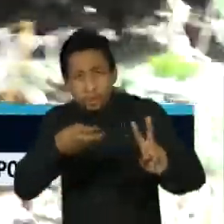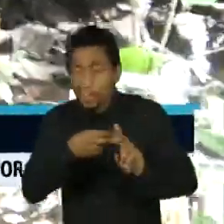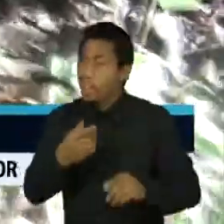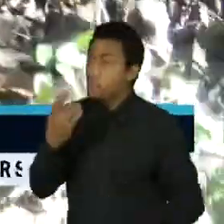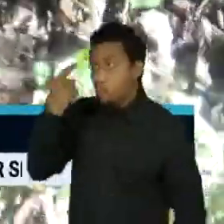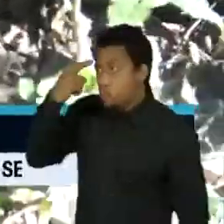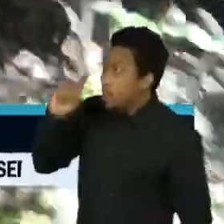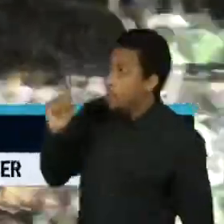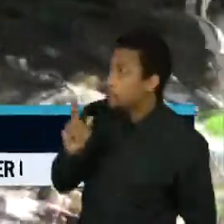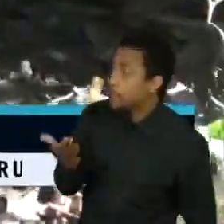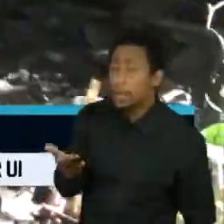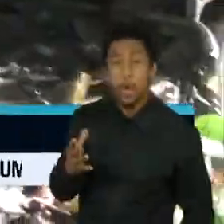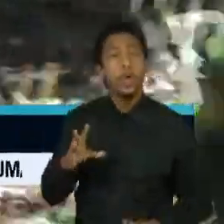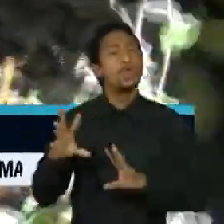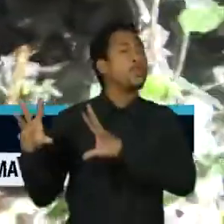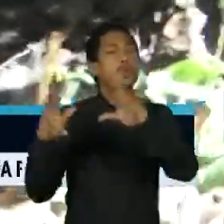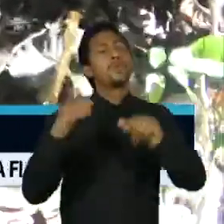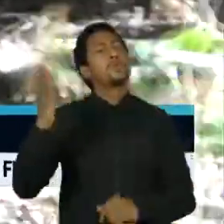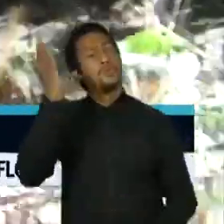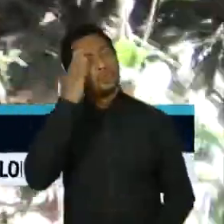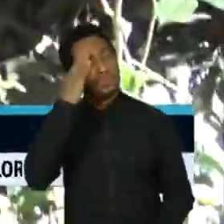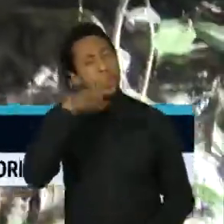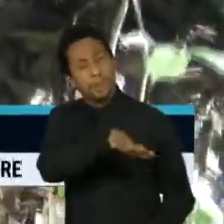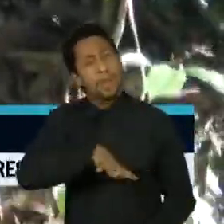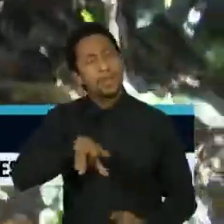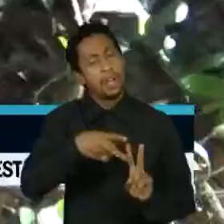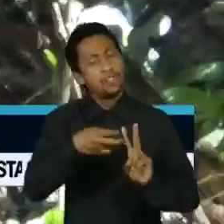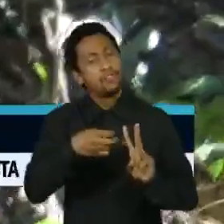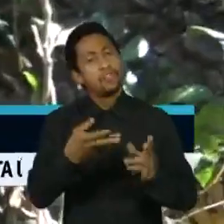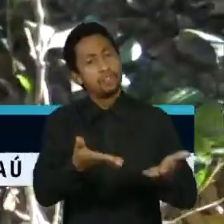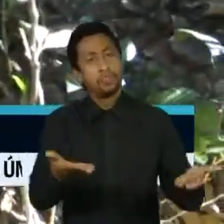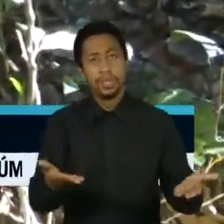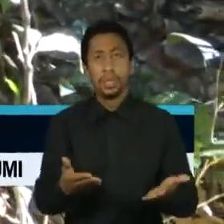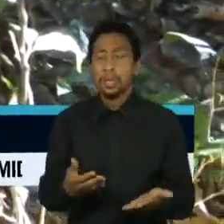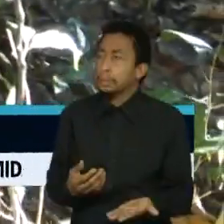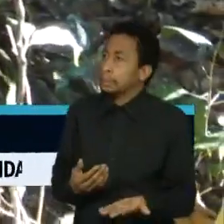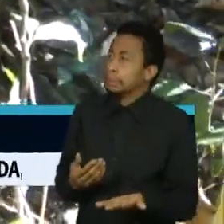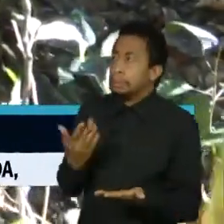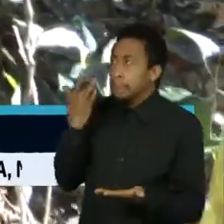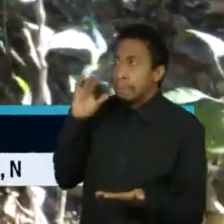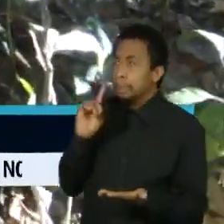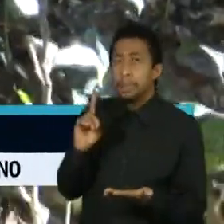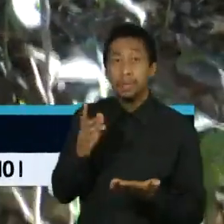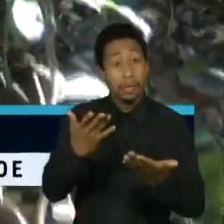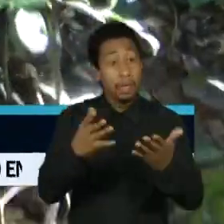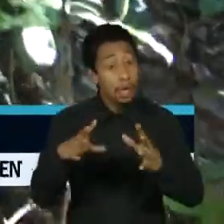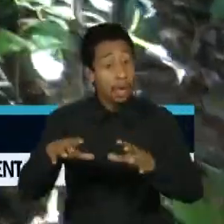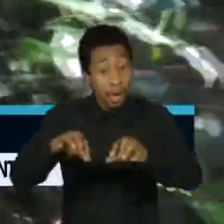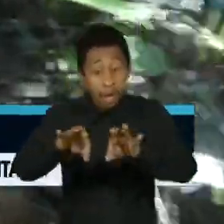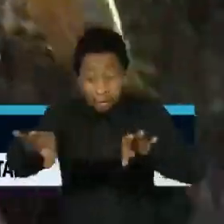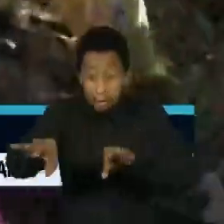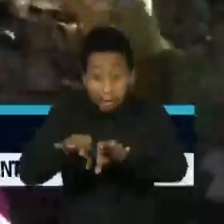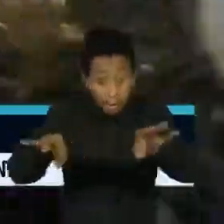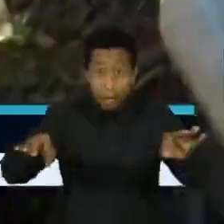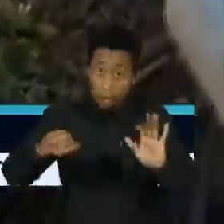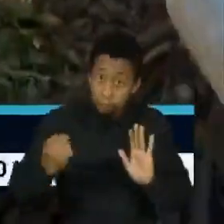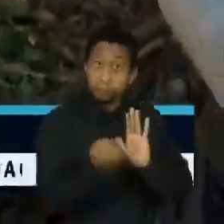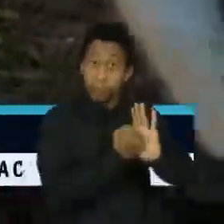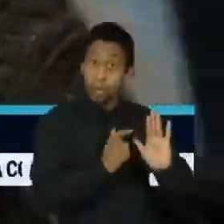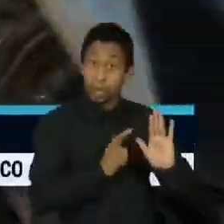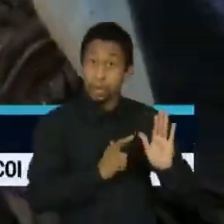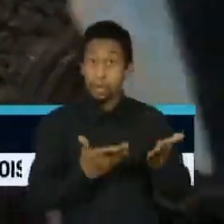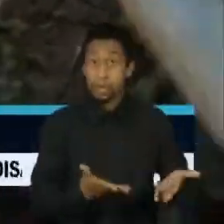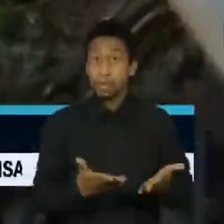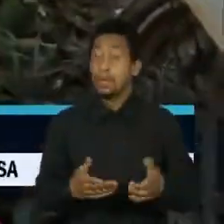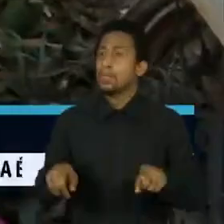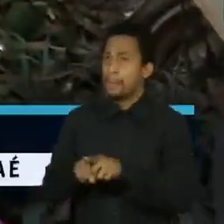terra indígena, não. Todo mundo sabe o é uma terra indígena. É a primeira vez que eu entro. Aqui essa terra indígena é demarcada e homologada, senhor. Com ele,